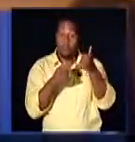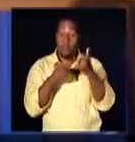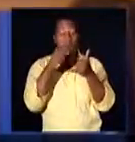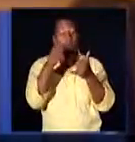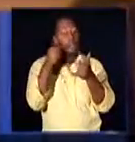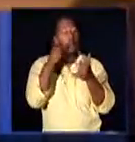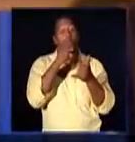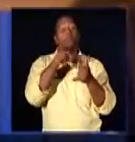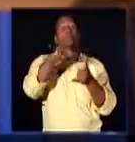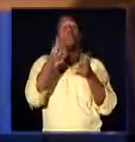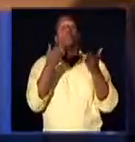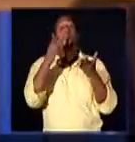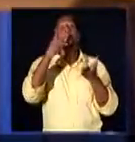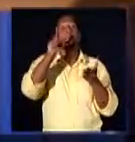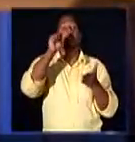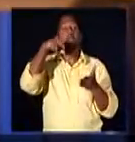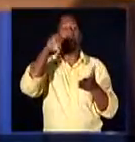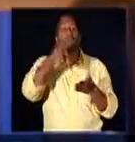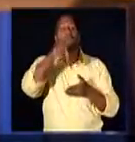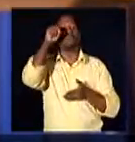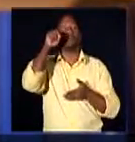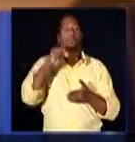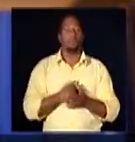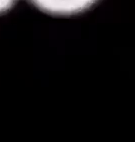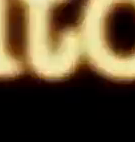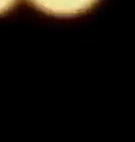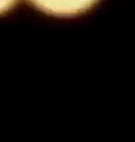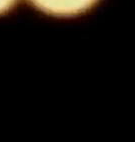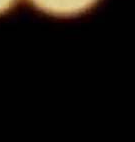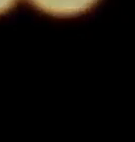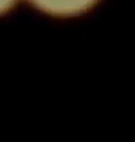diversos atos da vida no Estado Democrático.